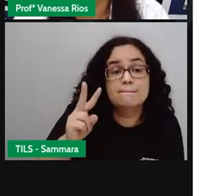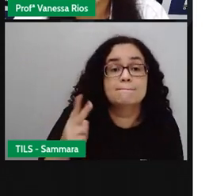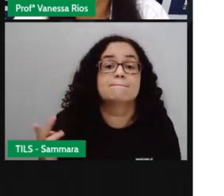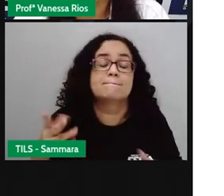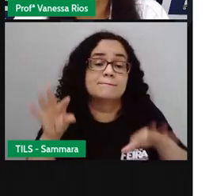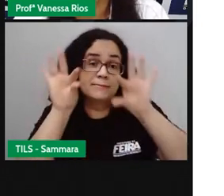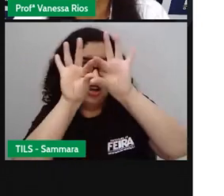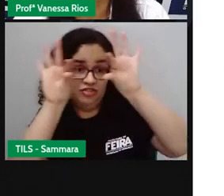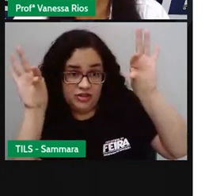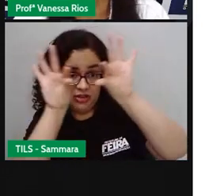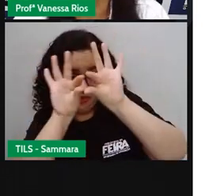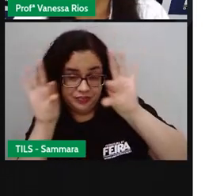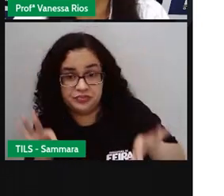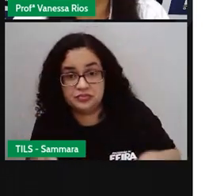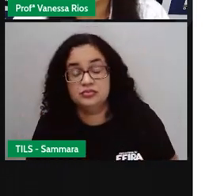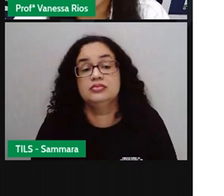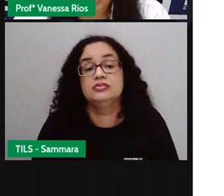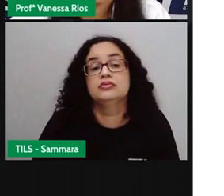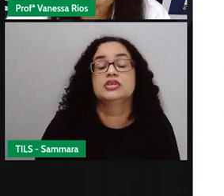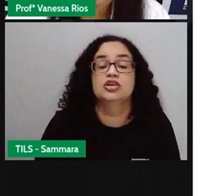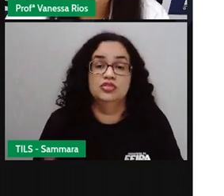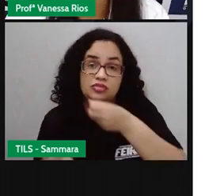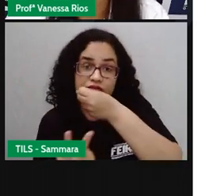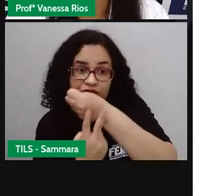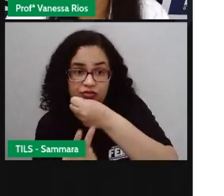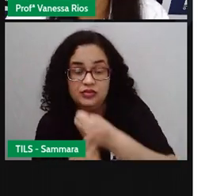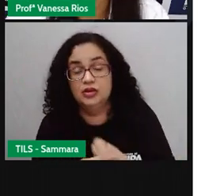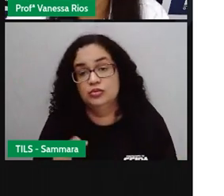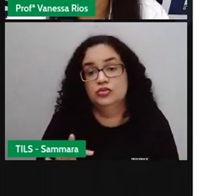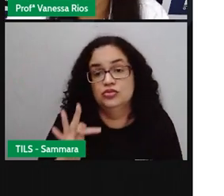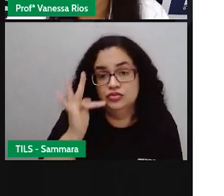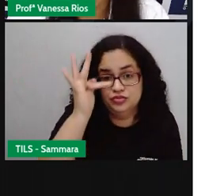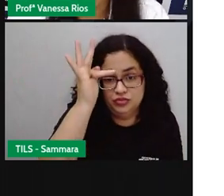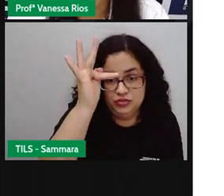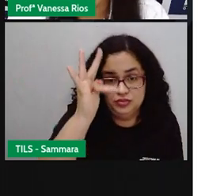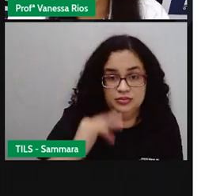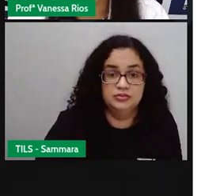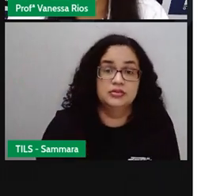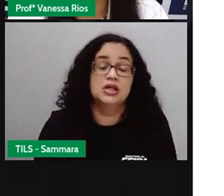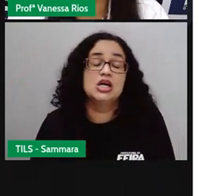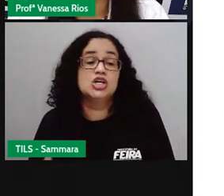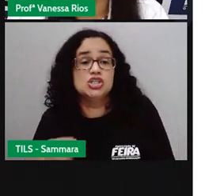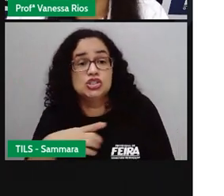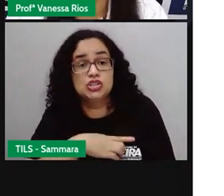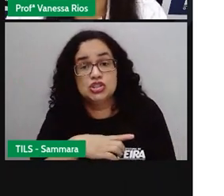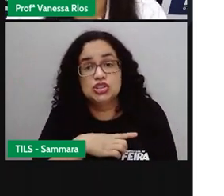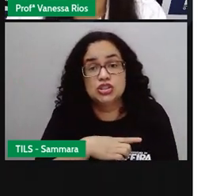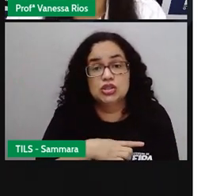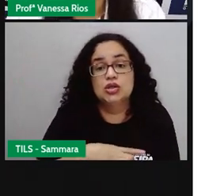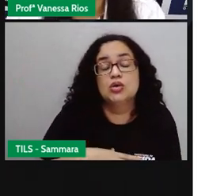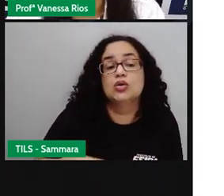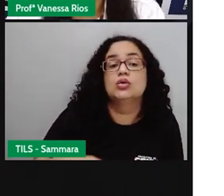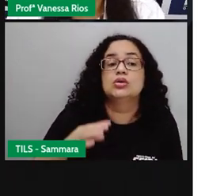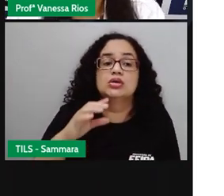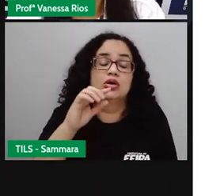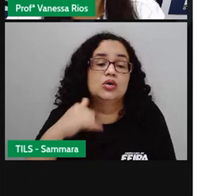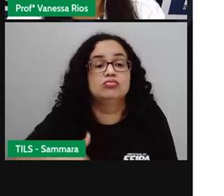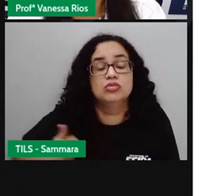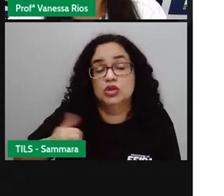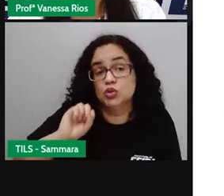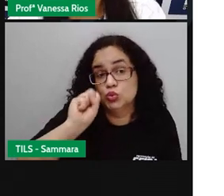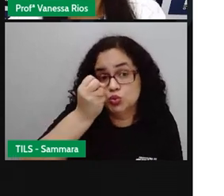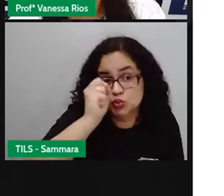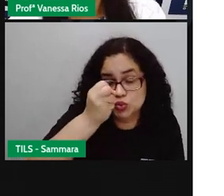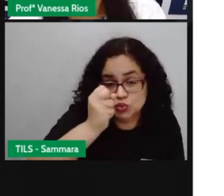mesmas frases, mas os verbos agora no futuro. Quando eu tiver uns oito anos.